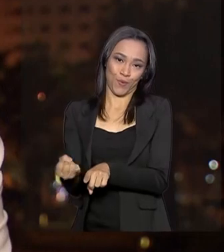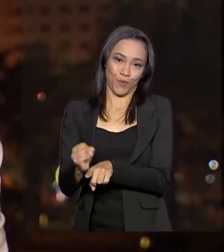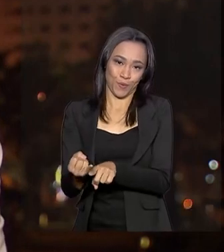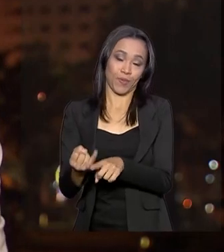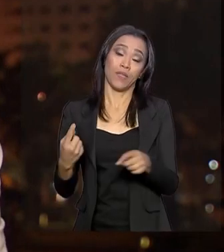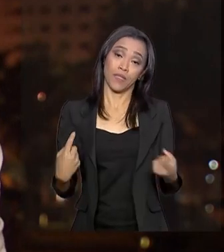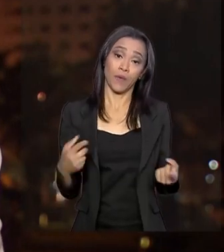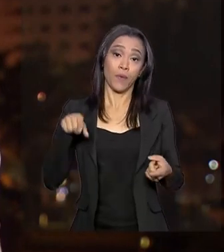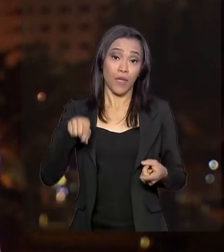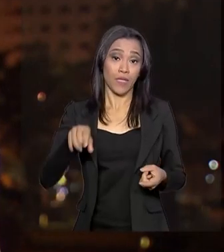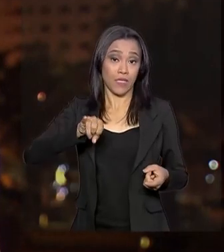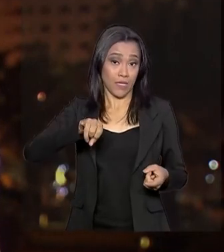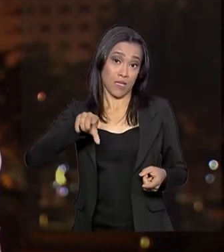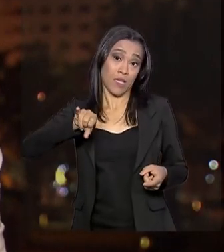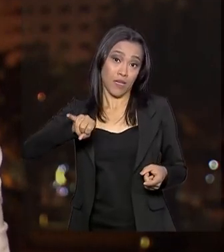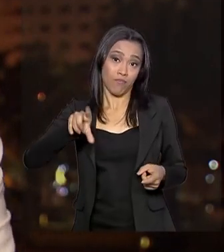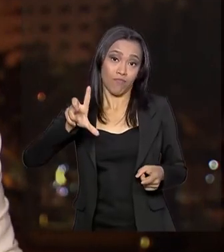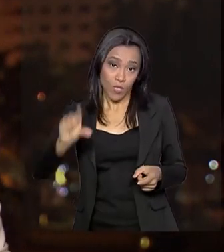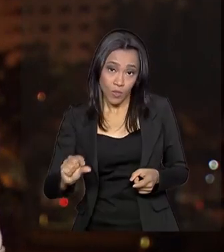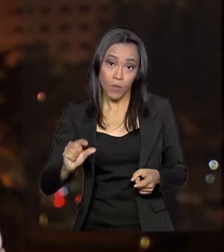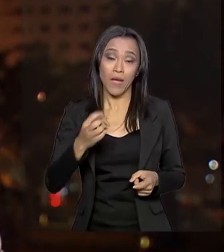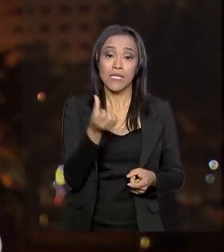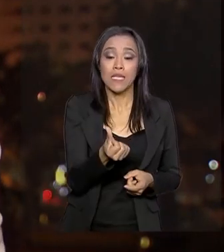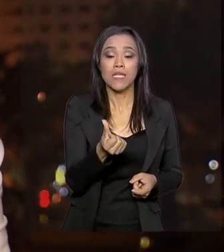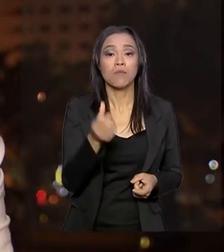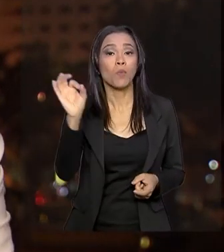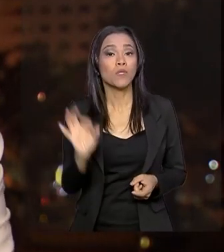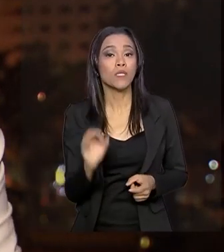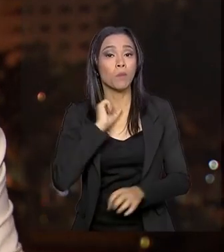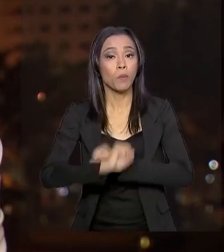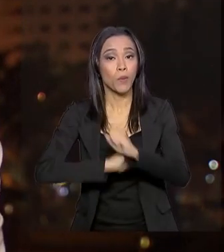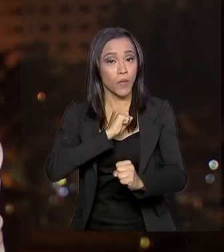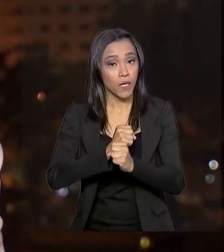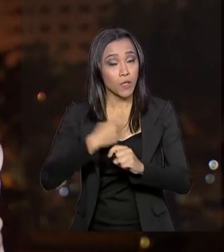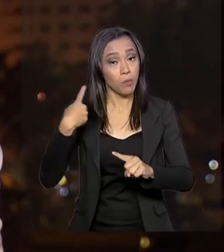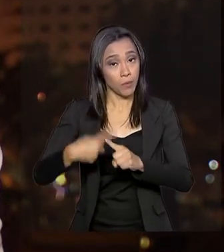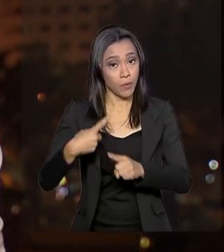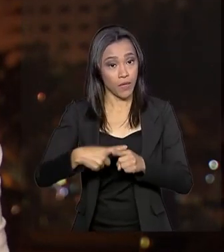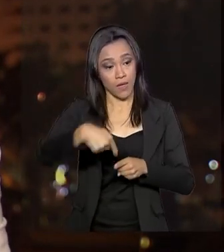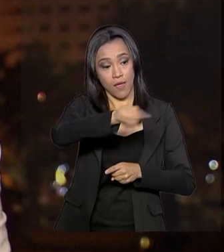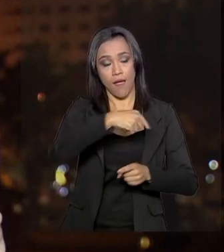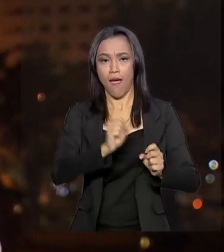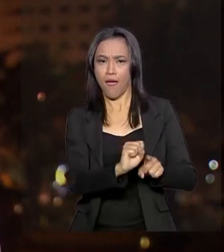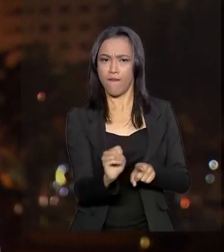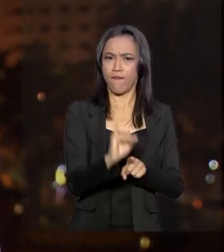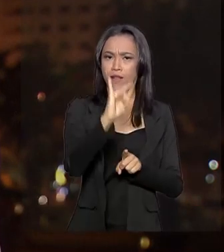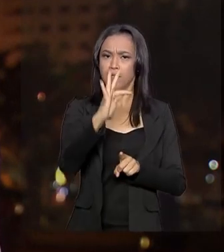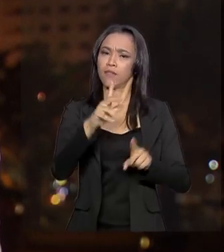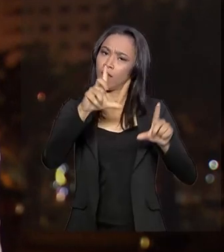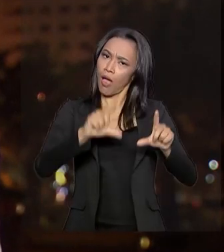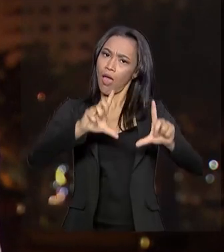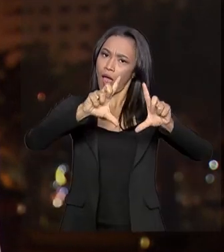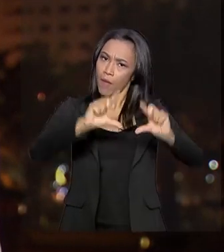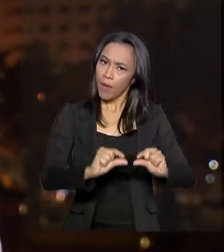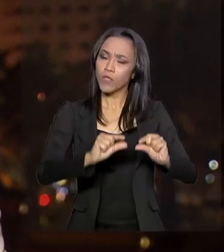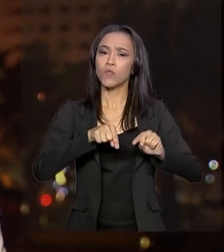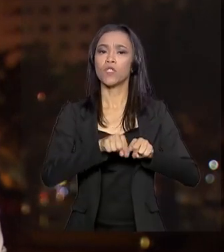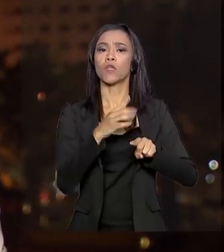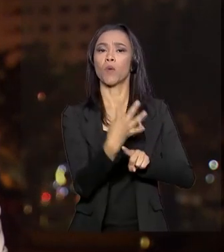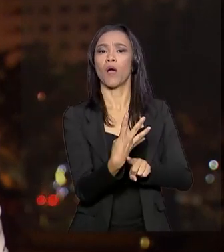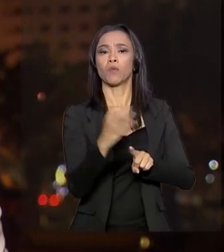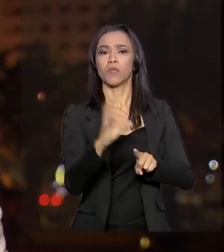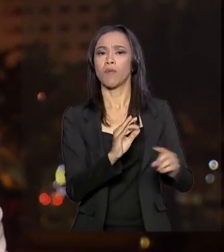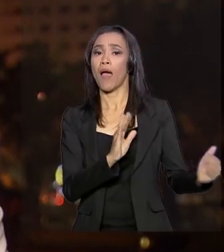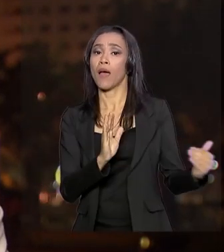a redução a 6% ao ano foi possível porque a previsão dos índices de inflação está abaixo de 4% até